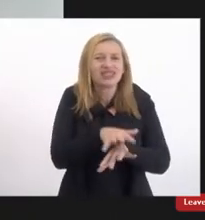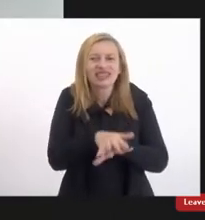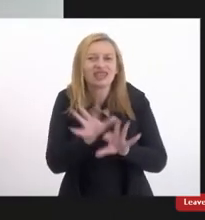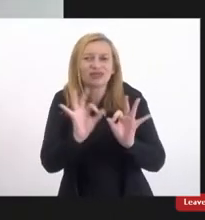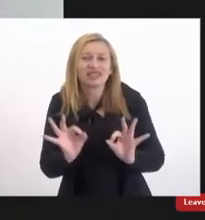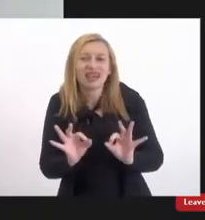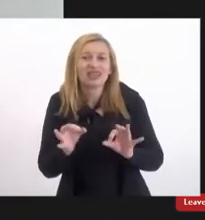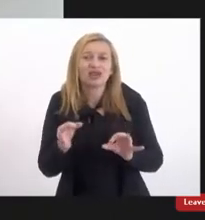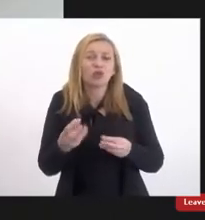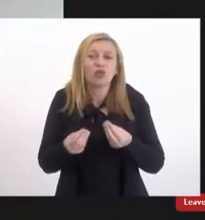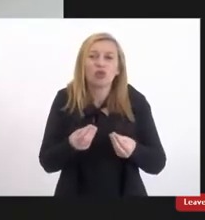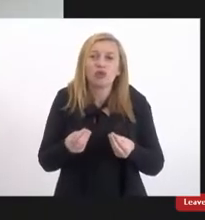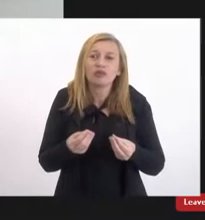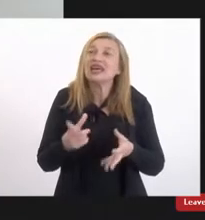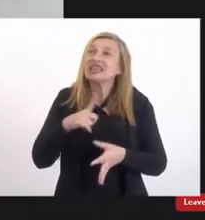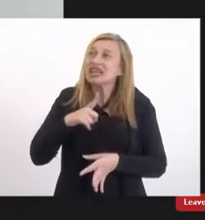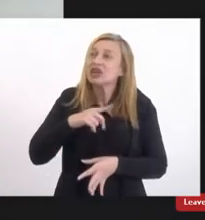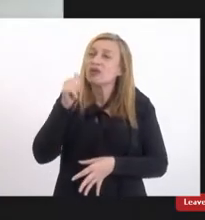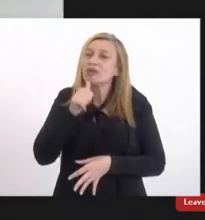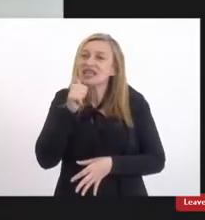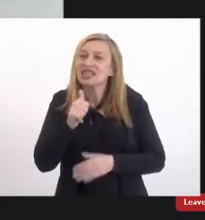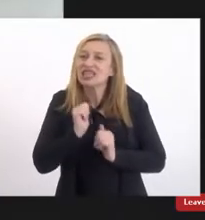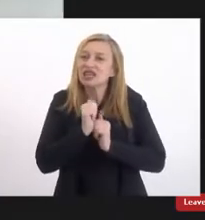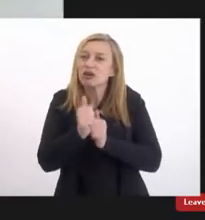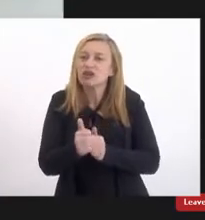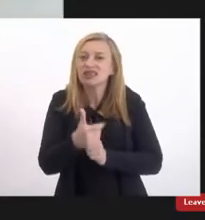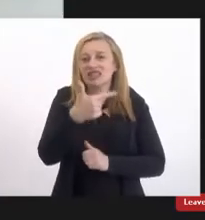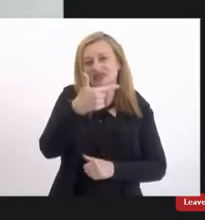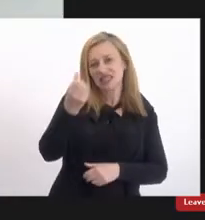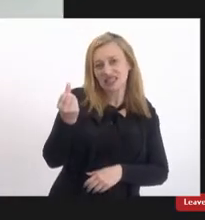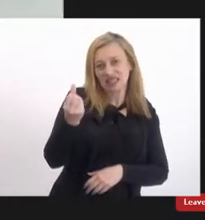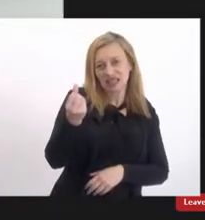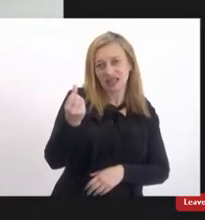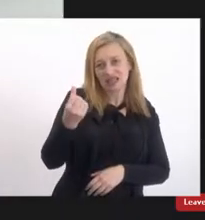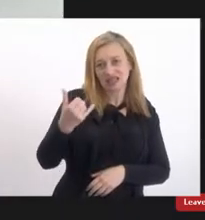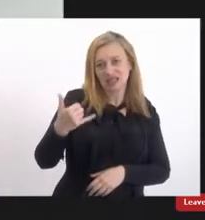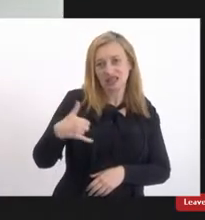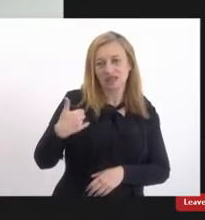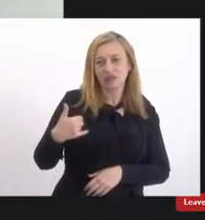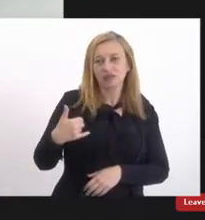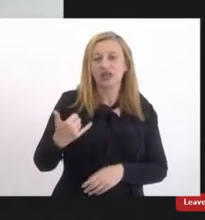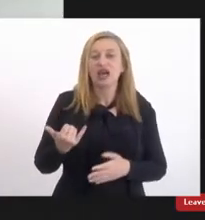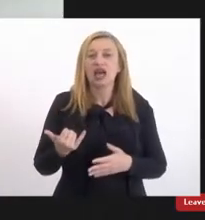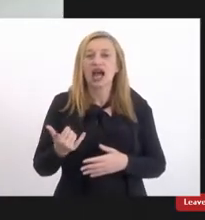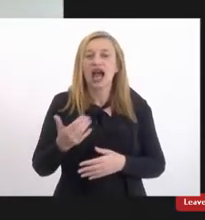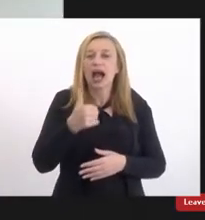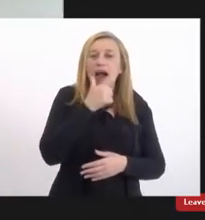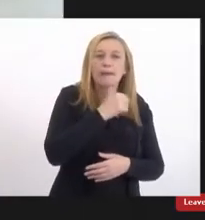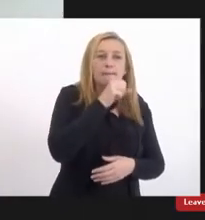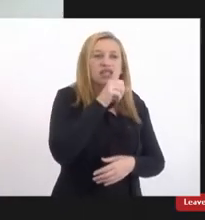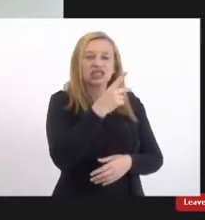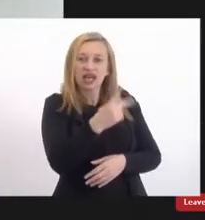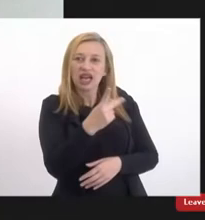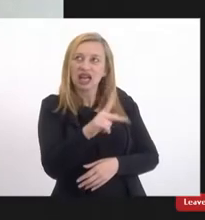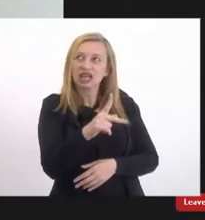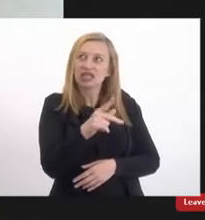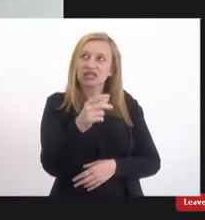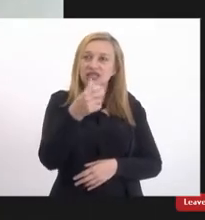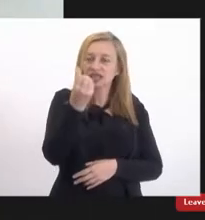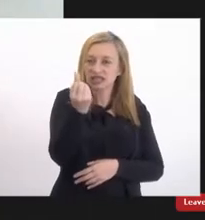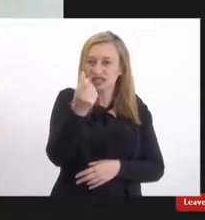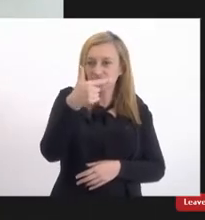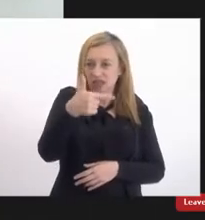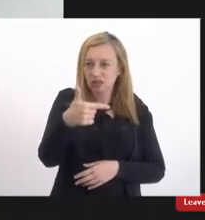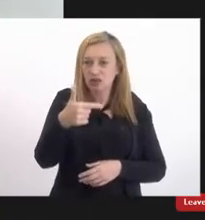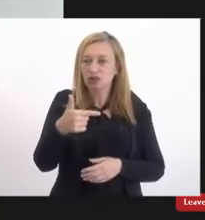tem uma uma menina que eu acompanho ela tem 26 anos a mãe dela tá com 62 quando a mãe dela